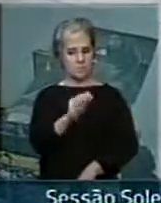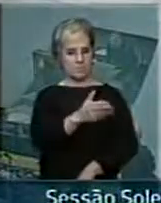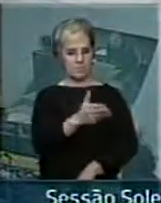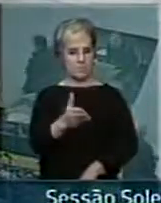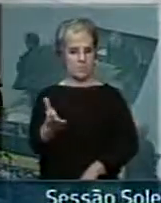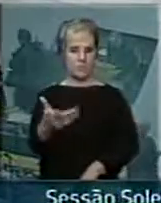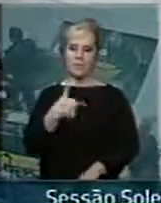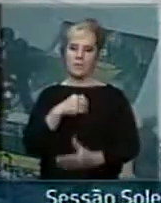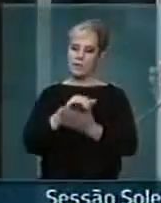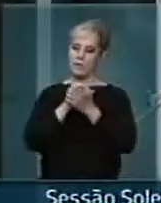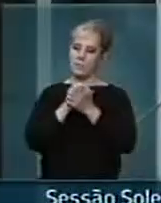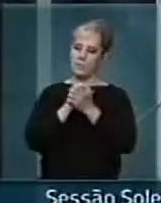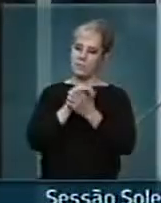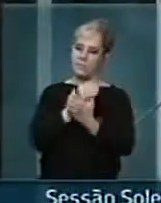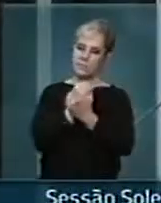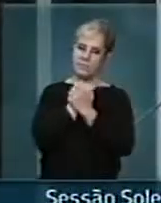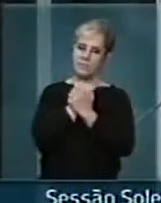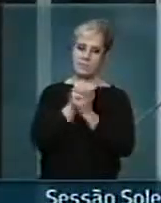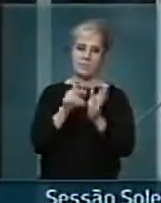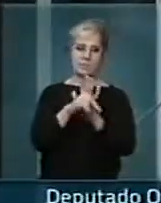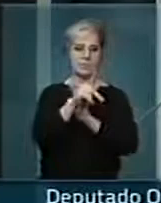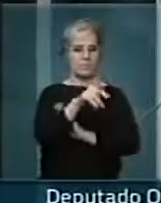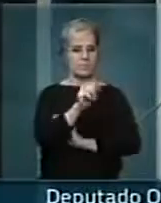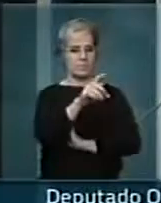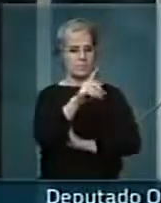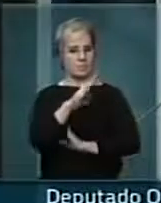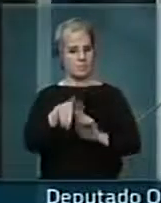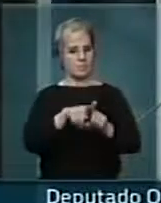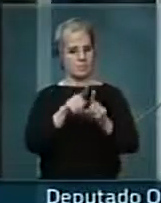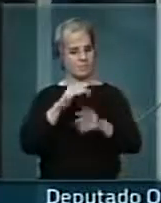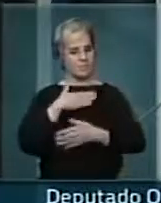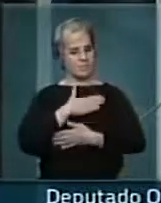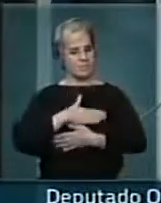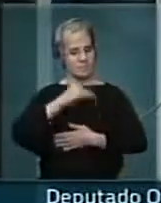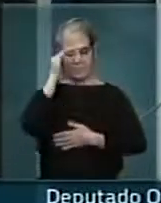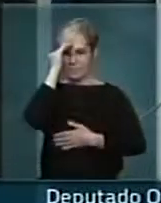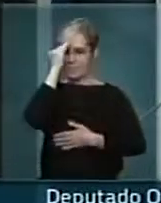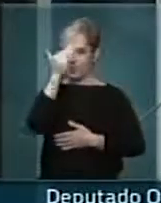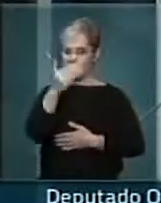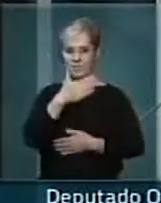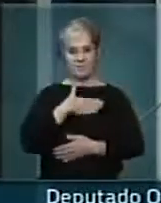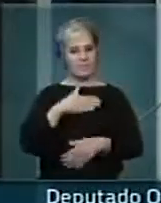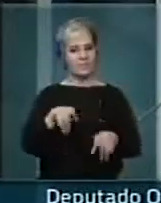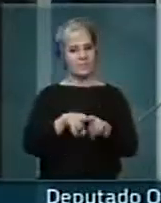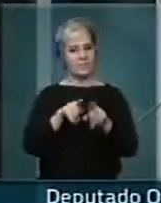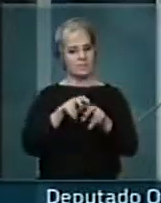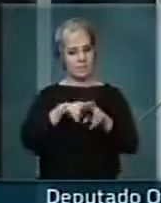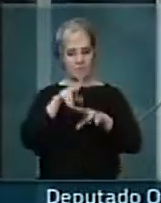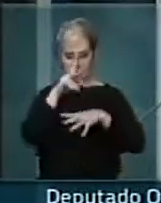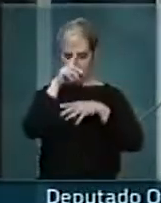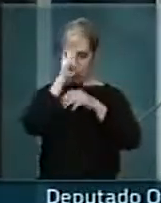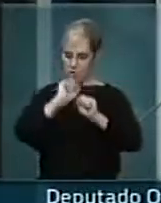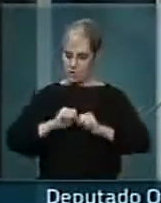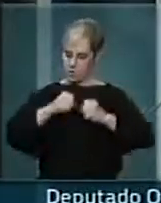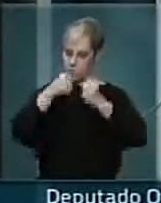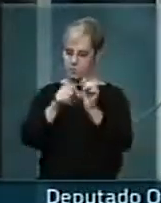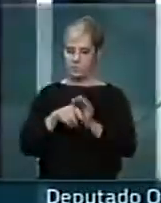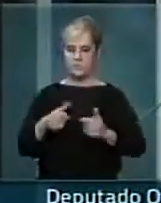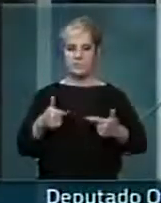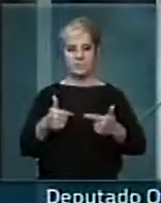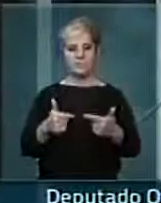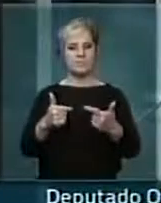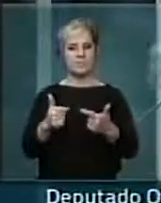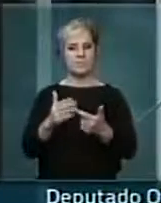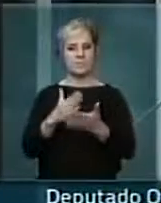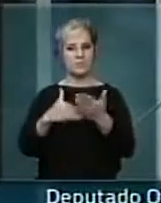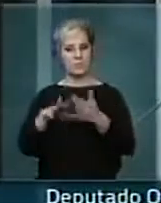eu trago o abraço do PSTB, o respeito e a admiração, em especial minha, pela tenacidade, pela fibra, pela luta, pelo